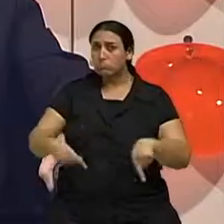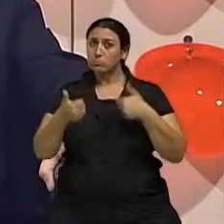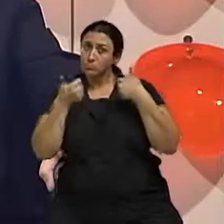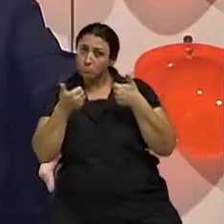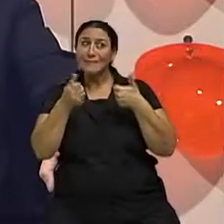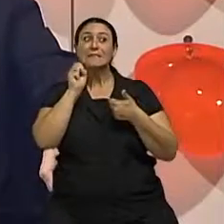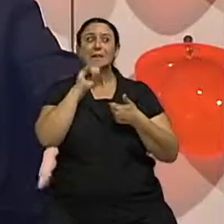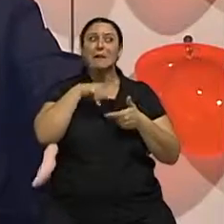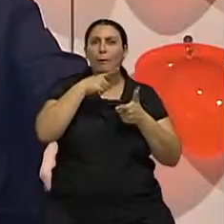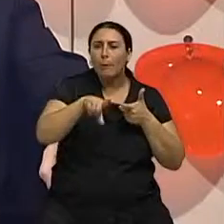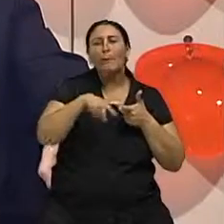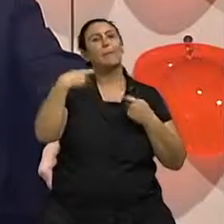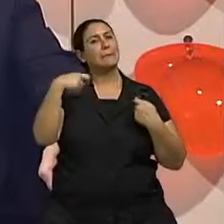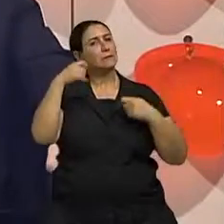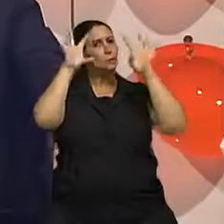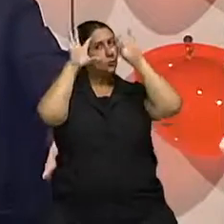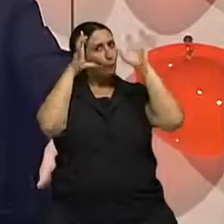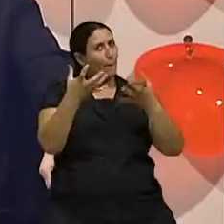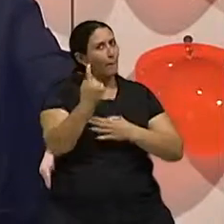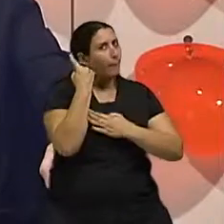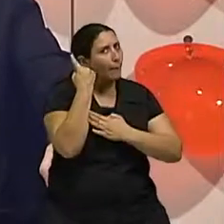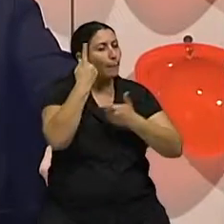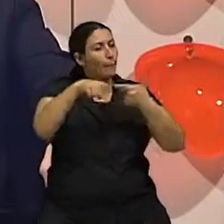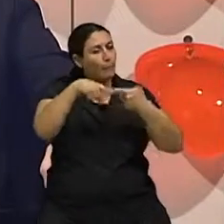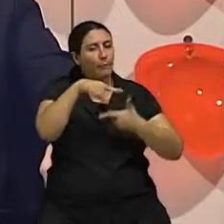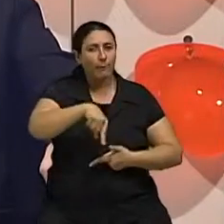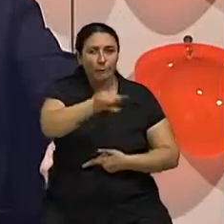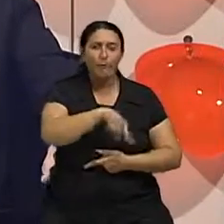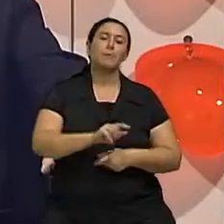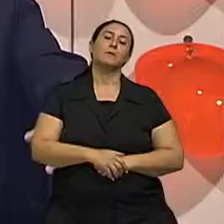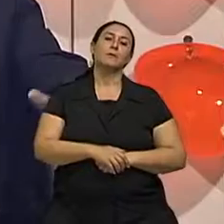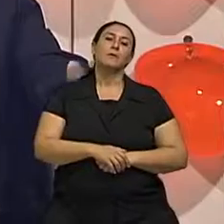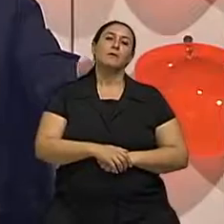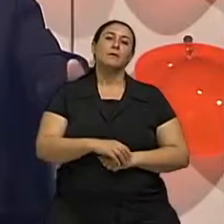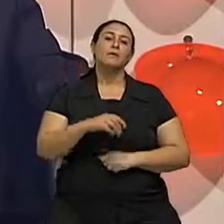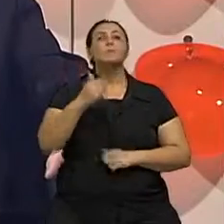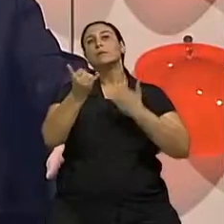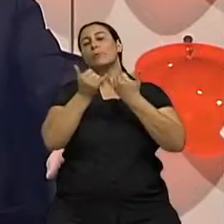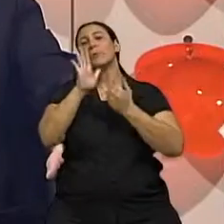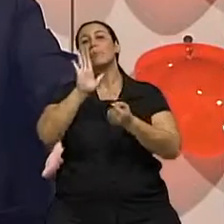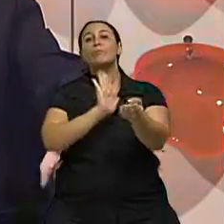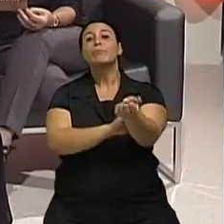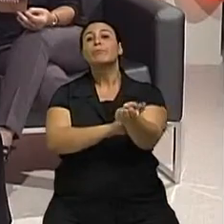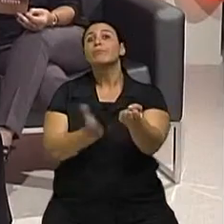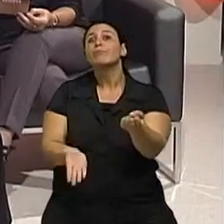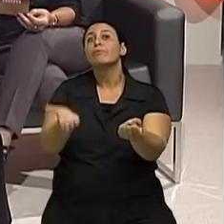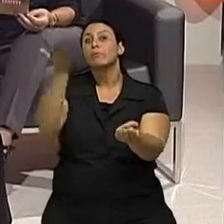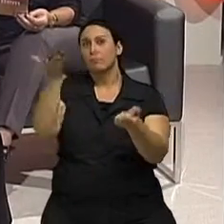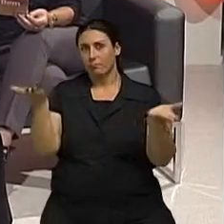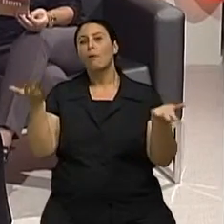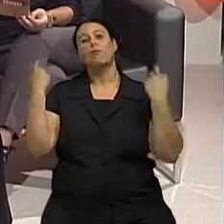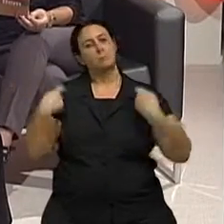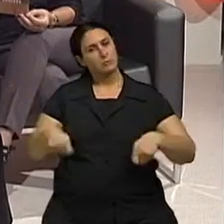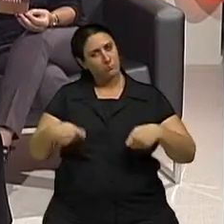esses problemas, ser acompanhado. Por exemplo, se ela tiver uma hipertensão. Ah, ok. Ela tem que ser